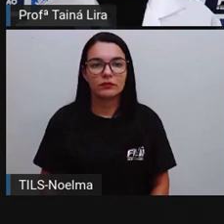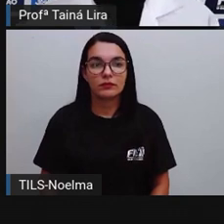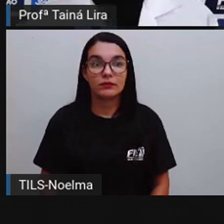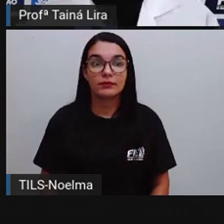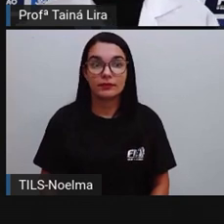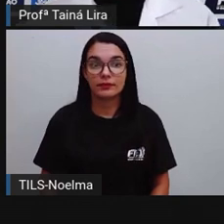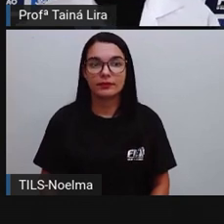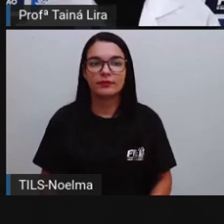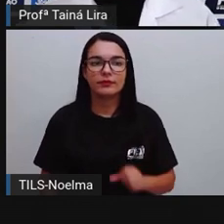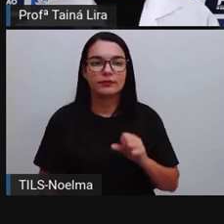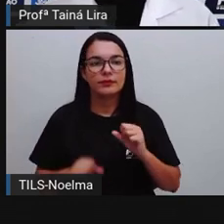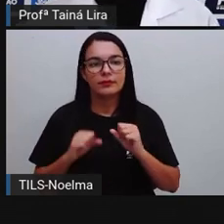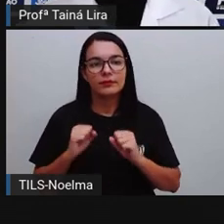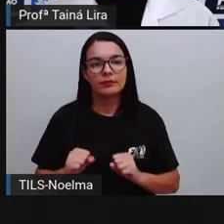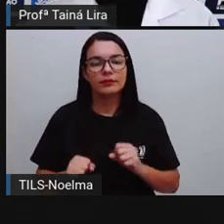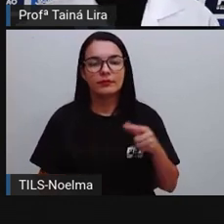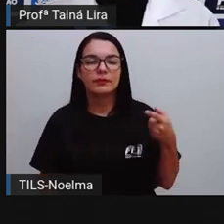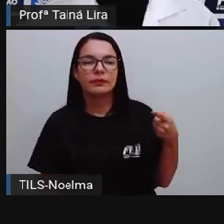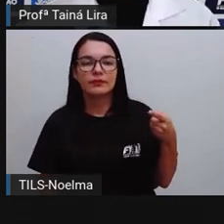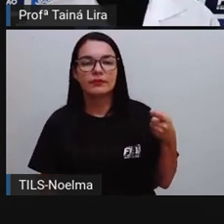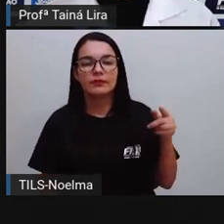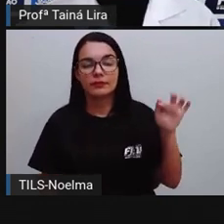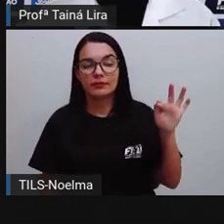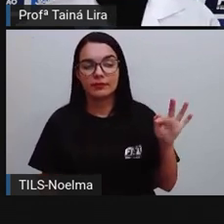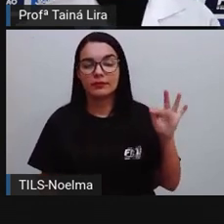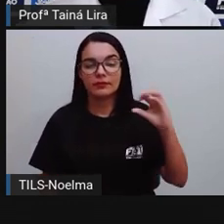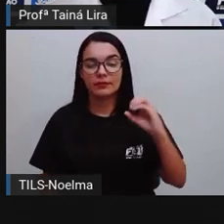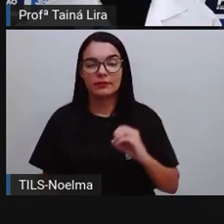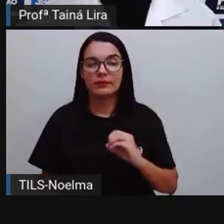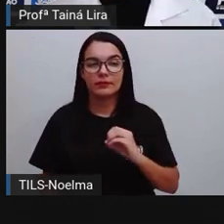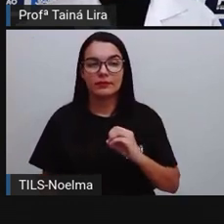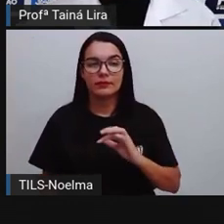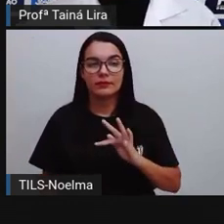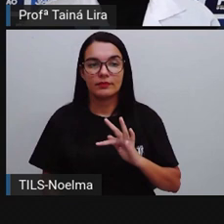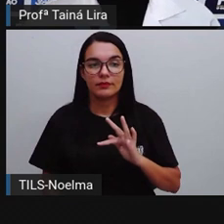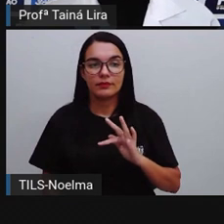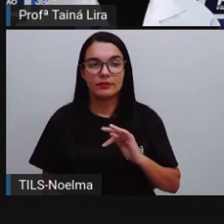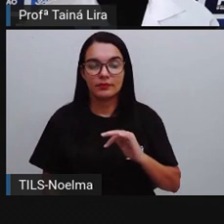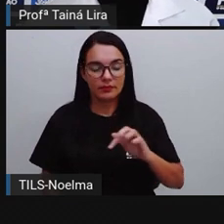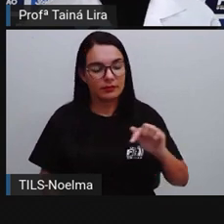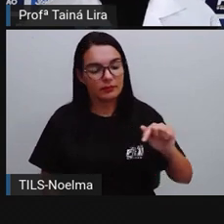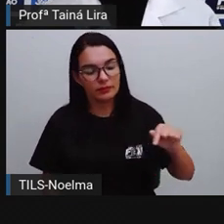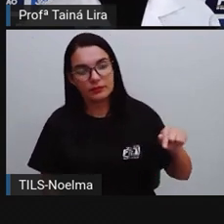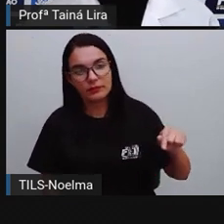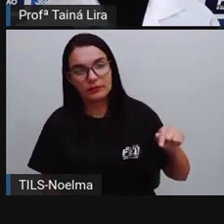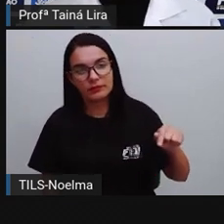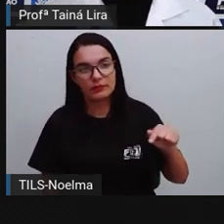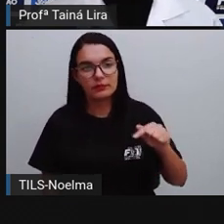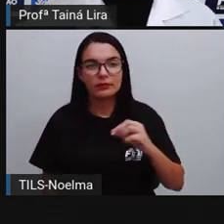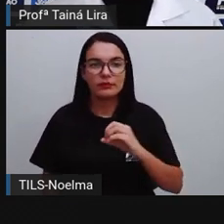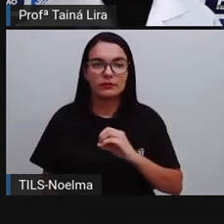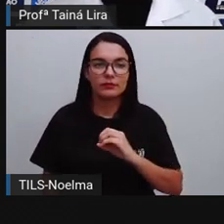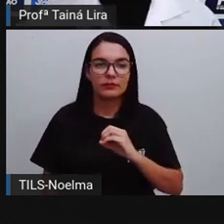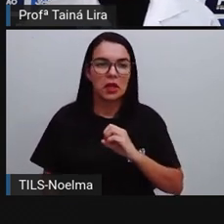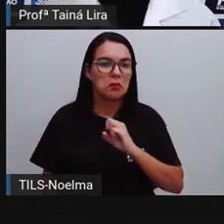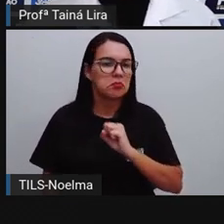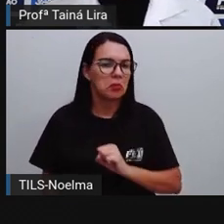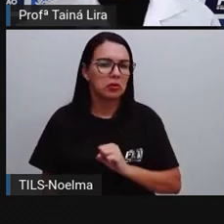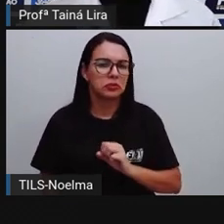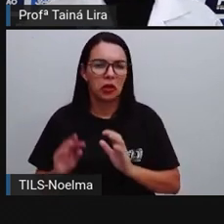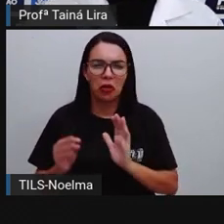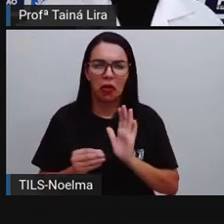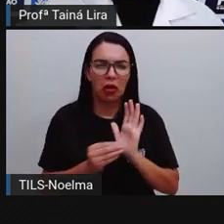Olha lá. O primeiro que apareceu foi o 70. Eu poderia colocar outros aqui. Por exemplo, o 17,